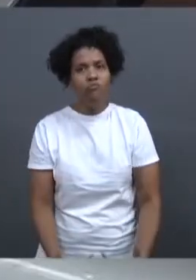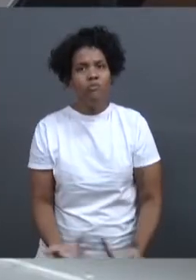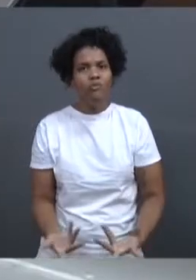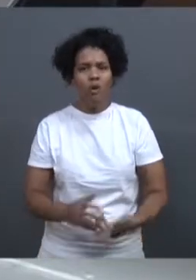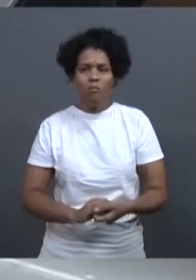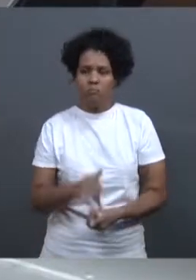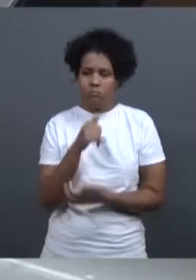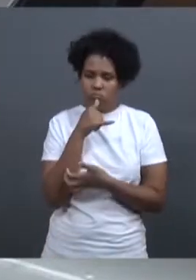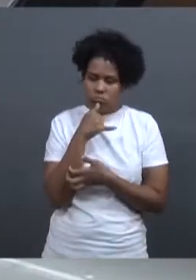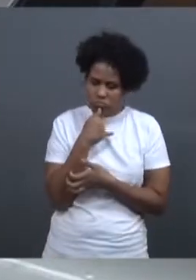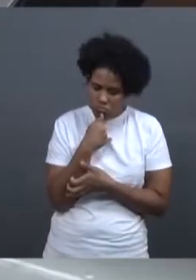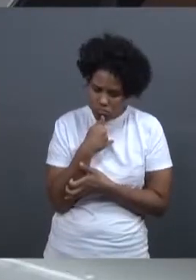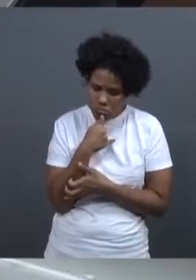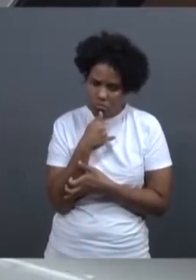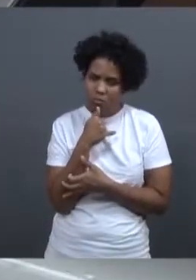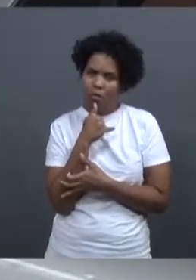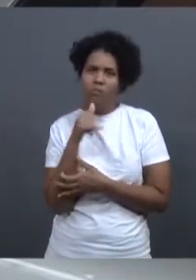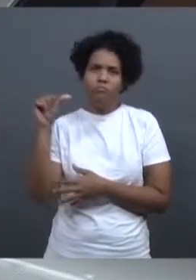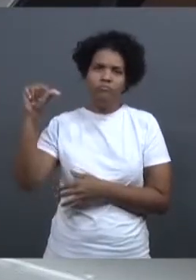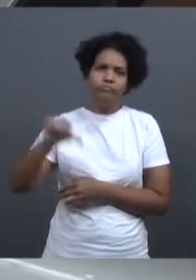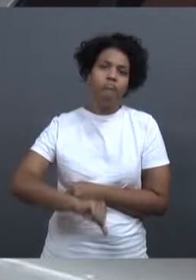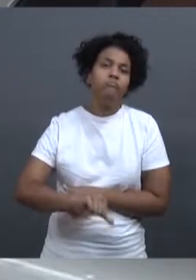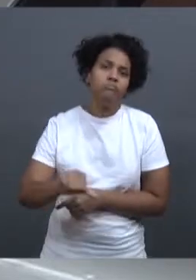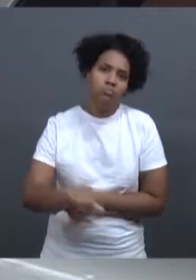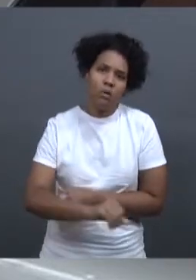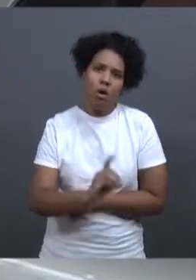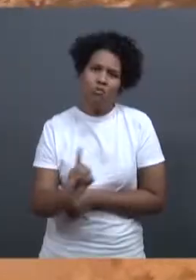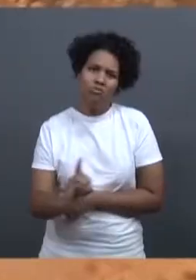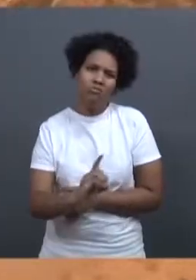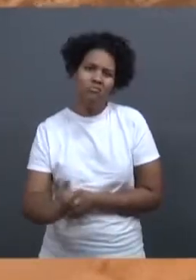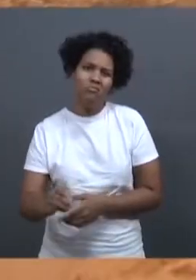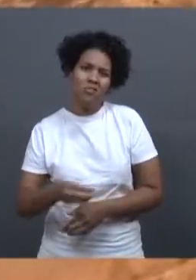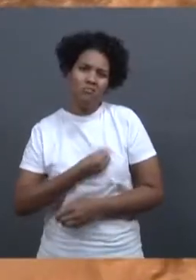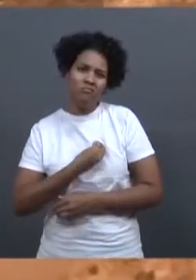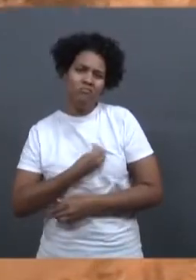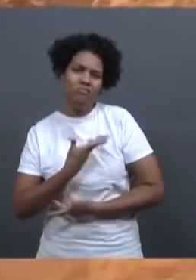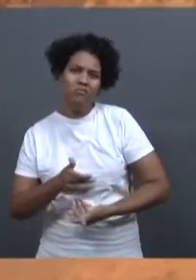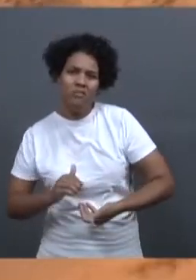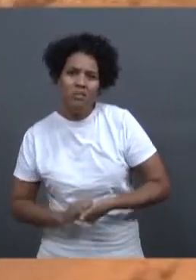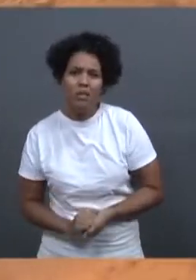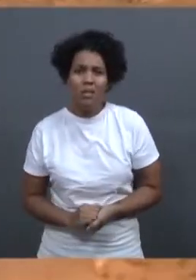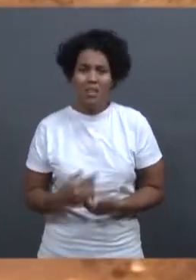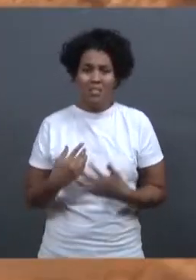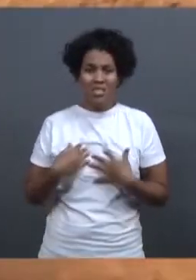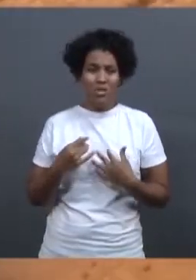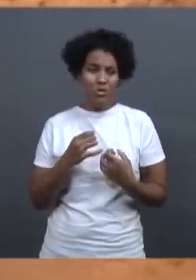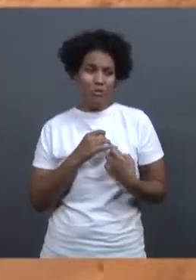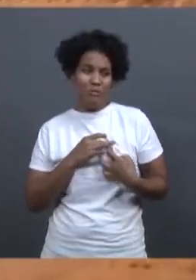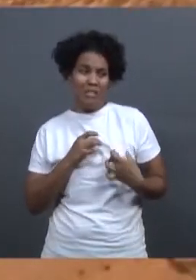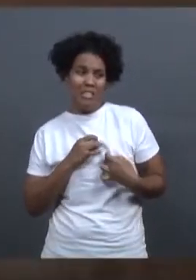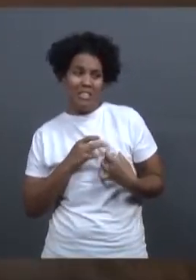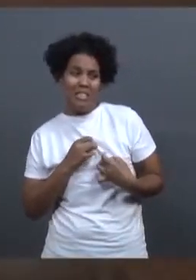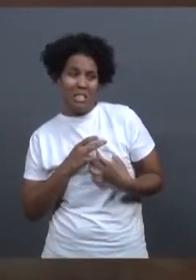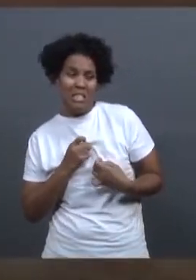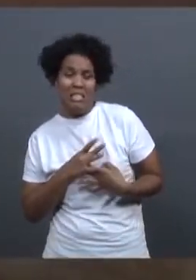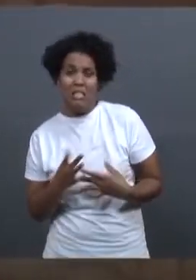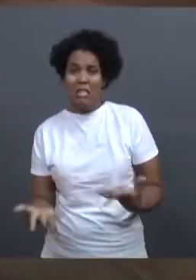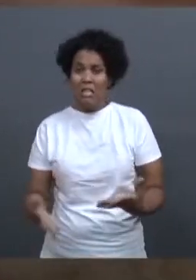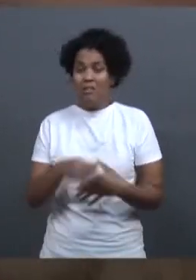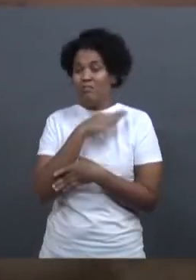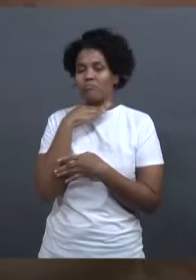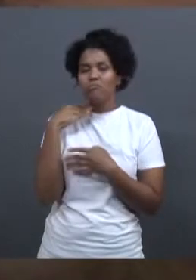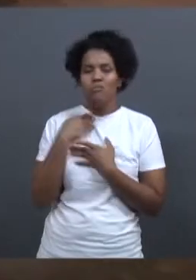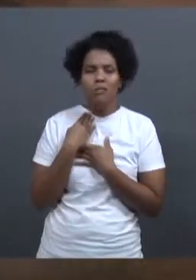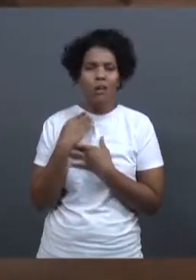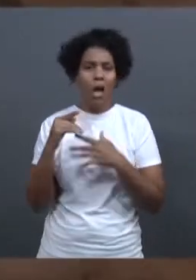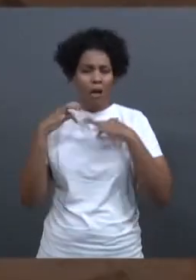afetada. Então, lá não sobrou nada, a gente correndo para não morrer, e vindo tudo aquele mundão de lama em cima da